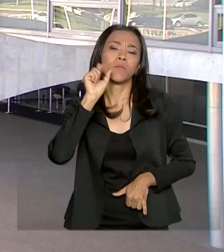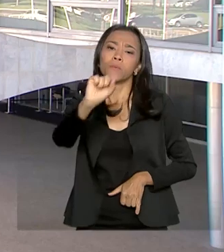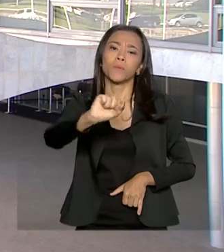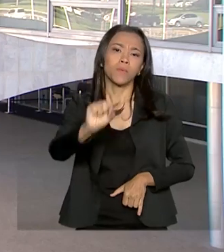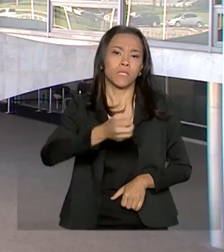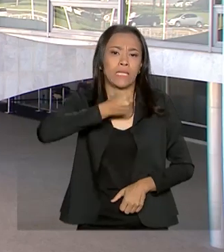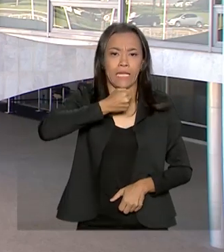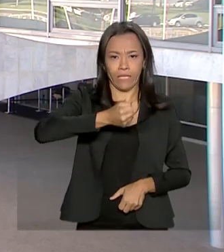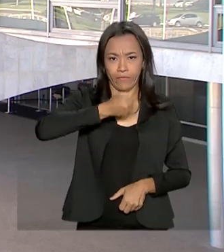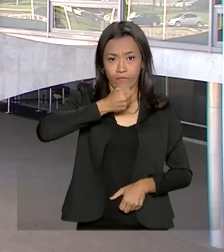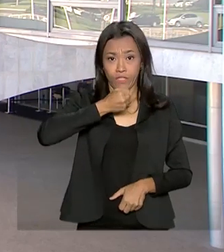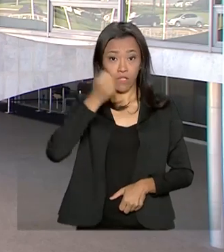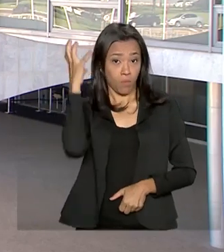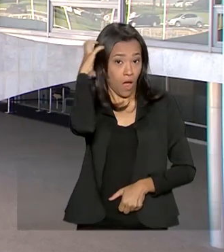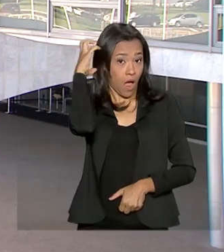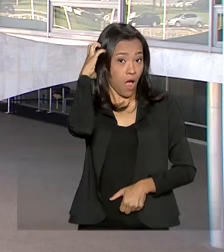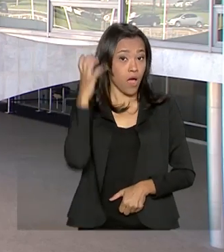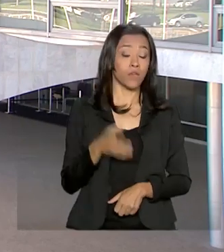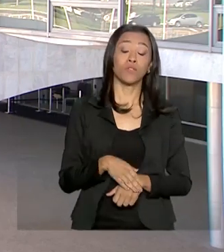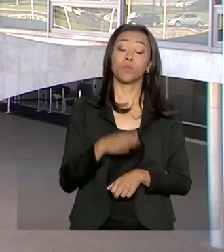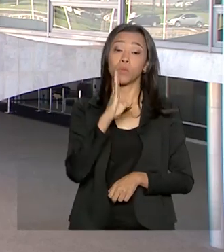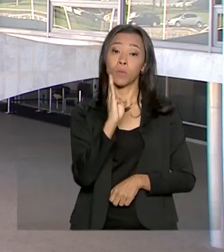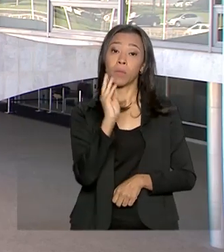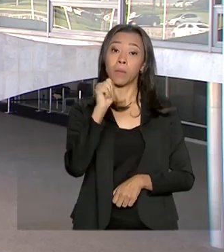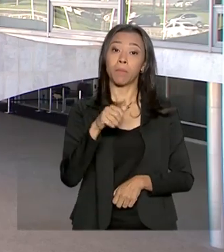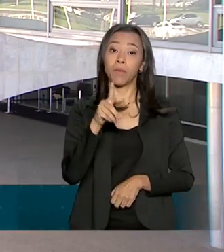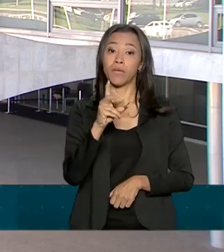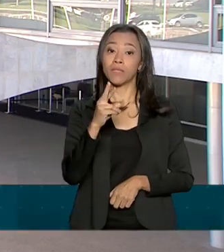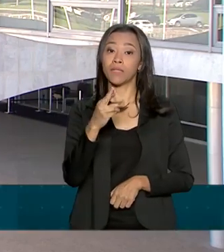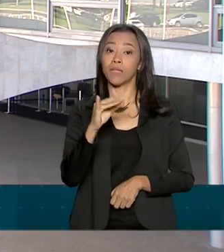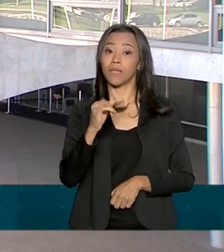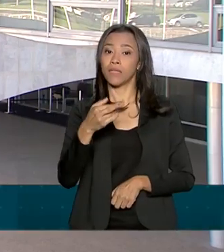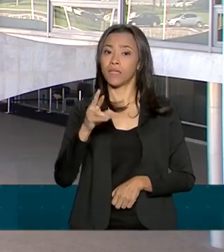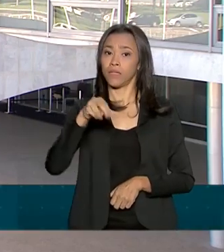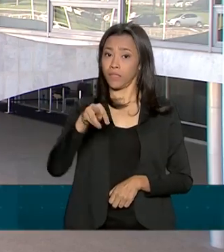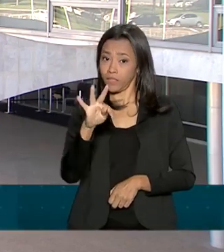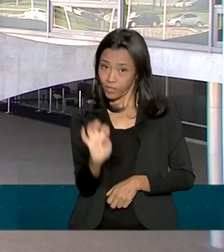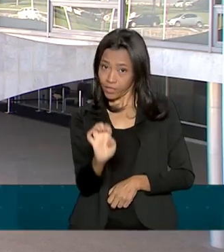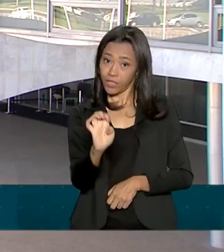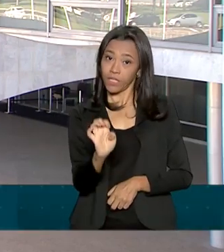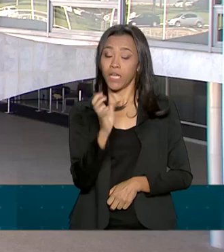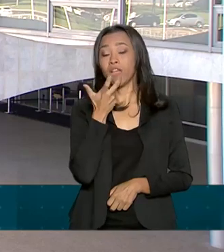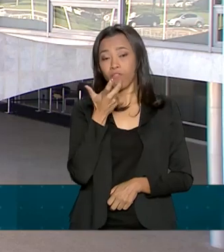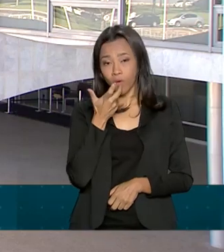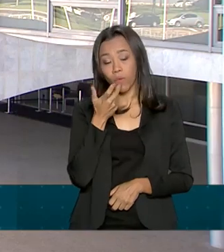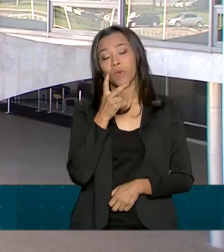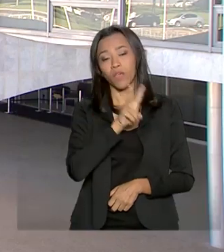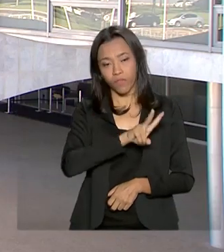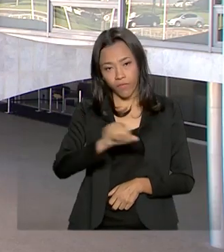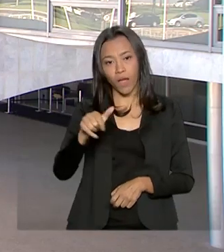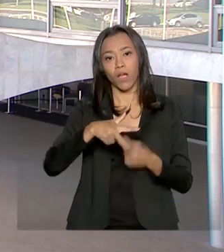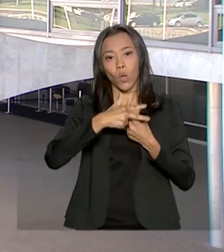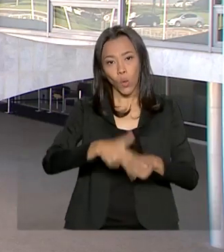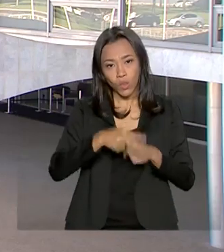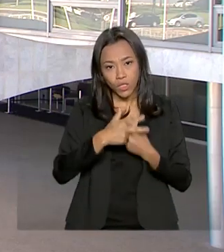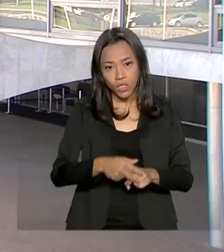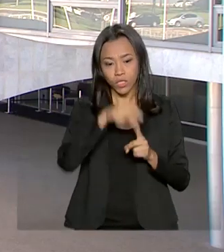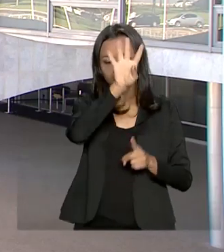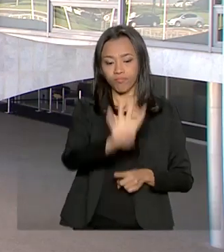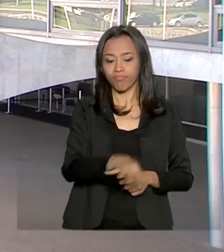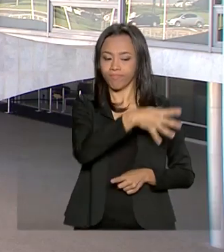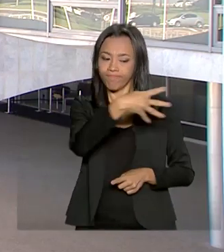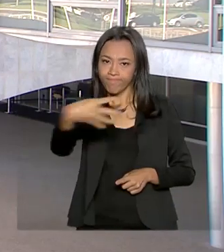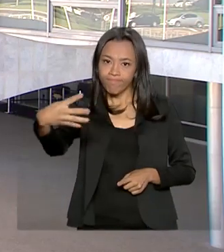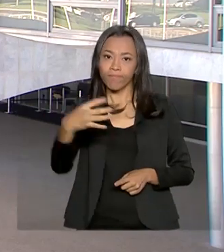entrevista à Rádio Bandeirantes. Ele disse que pretende, sim, ele pretende fazer a correção na tabela do